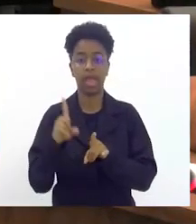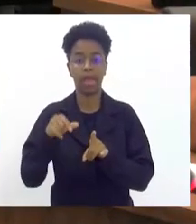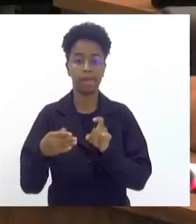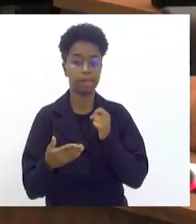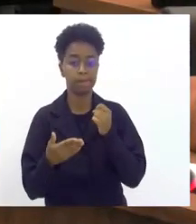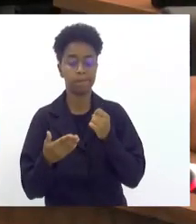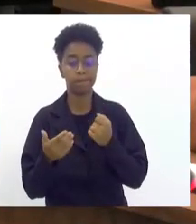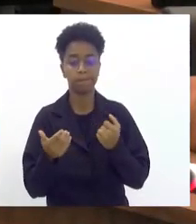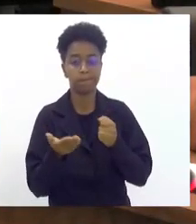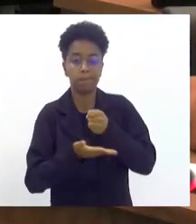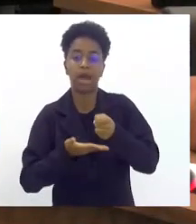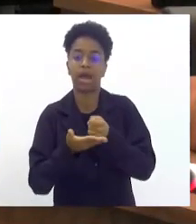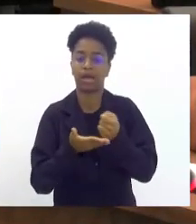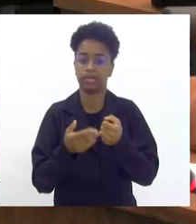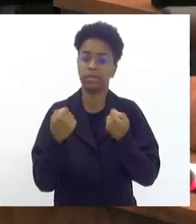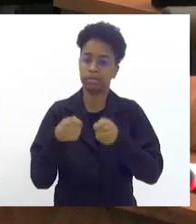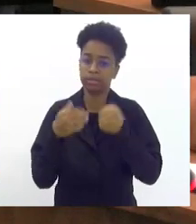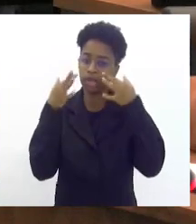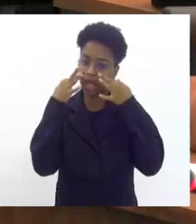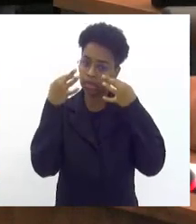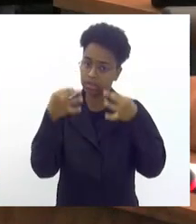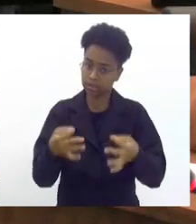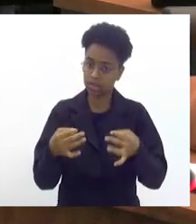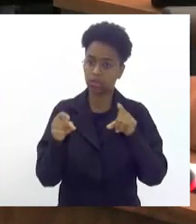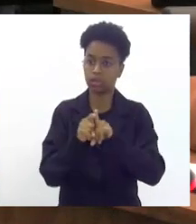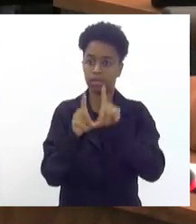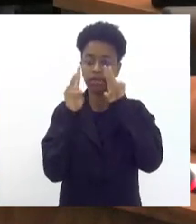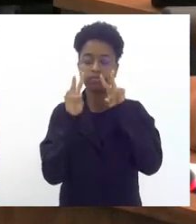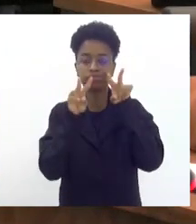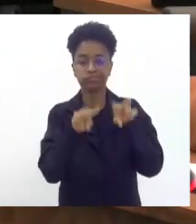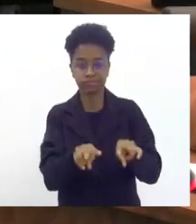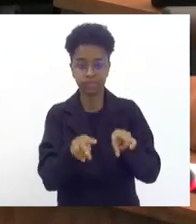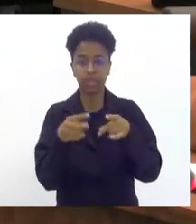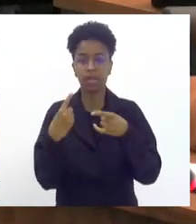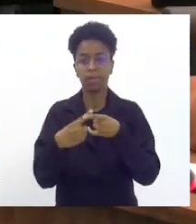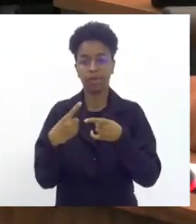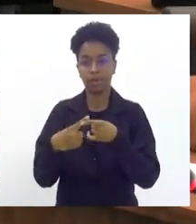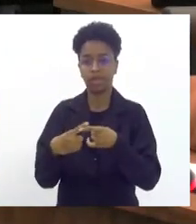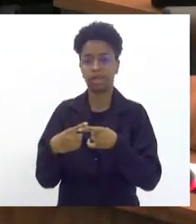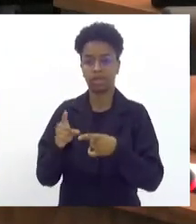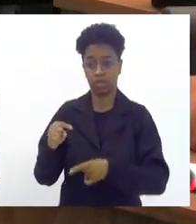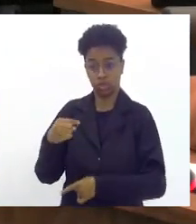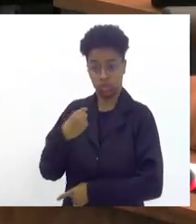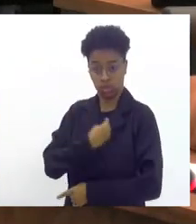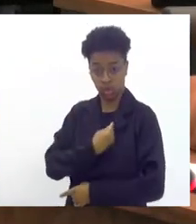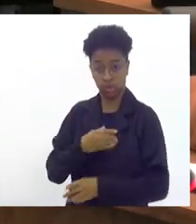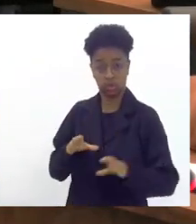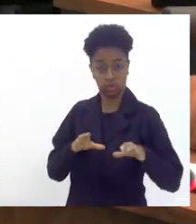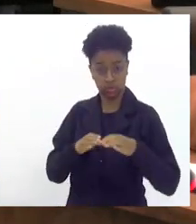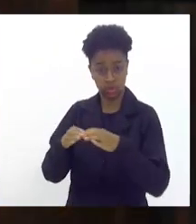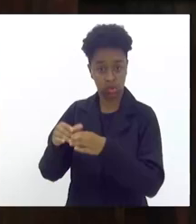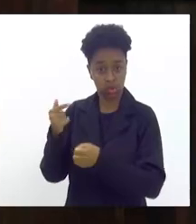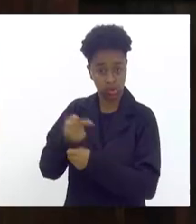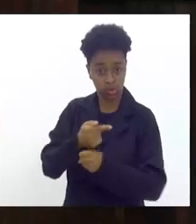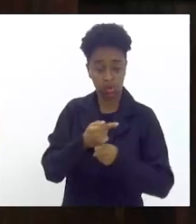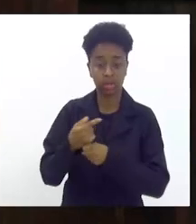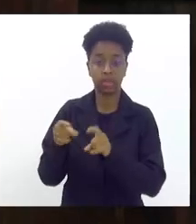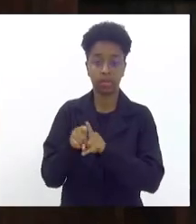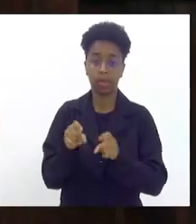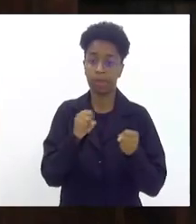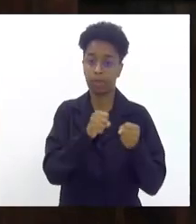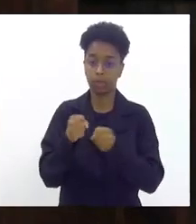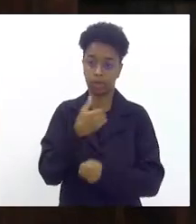que eles também precisam ser ouvidos e vistos por nós, agremiações e pelo poder público. É